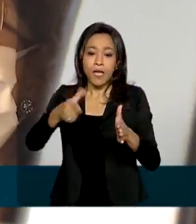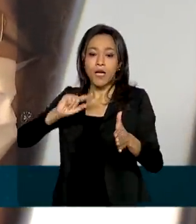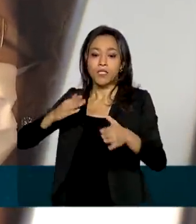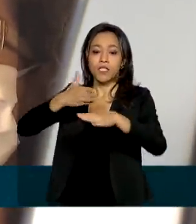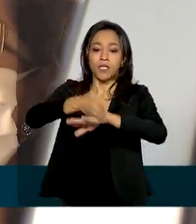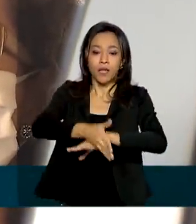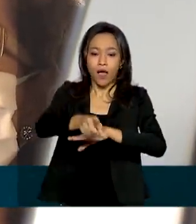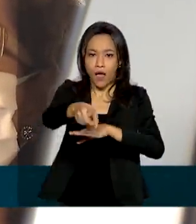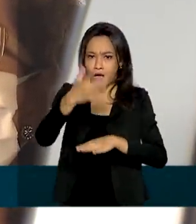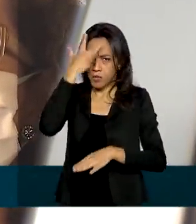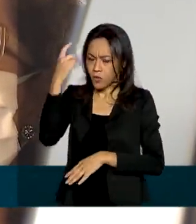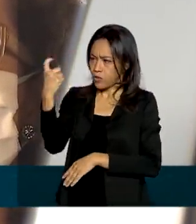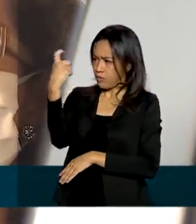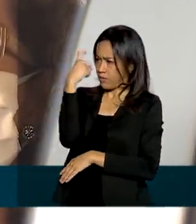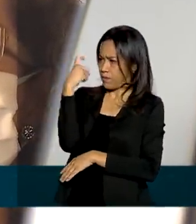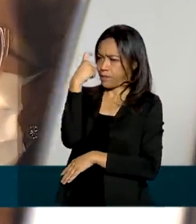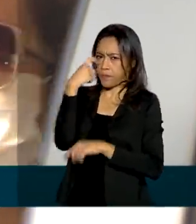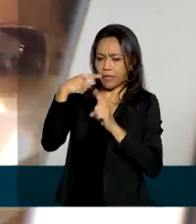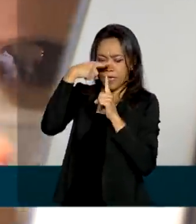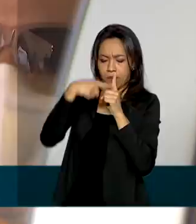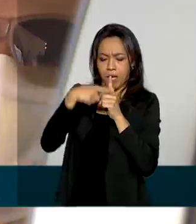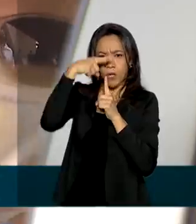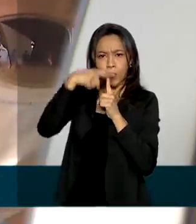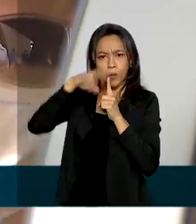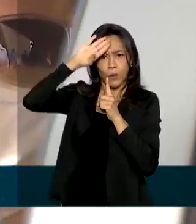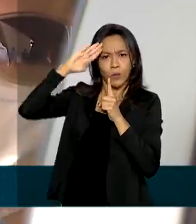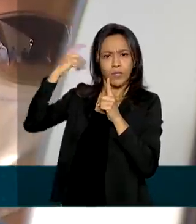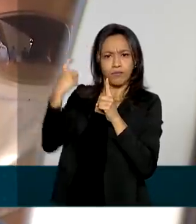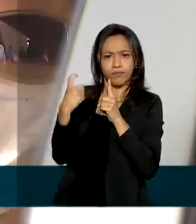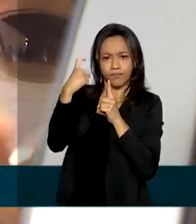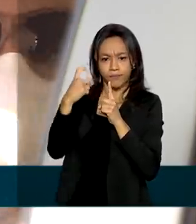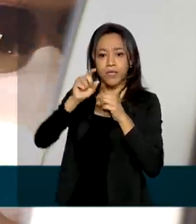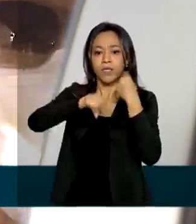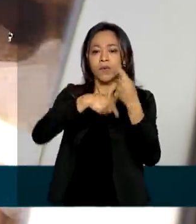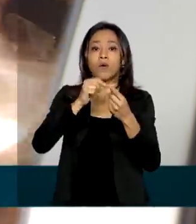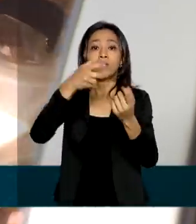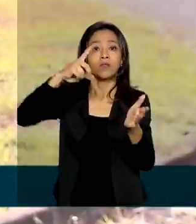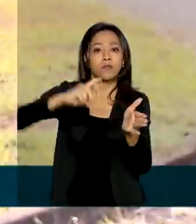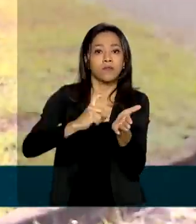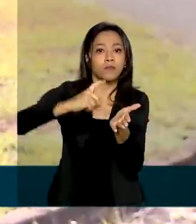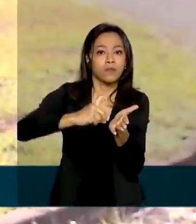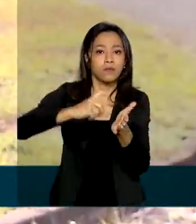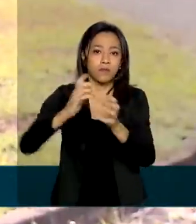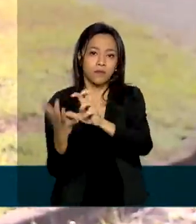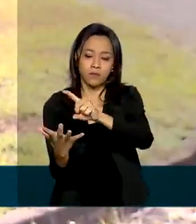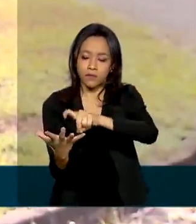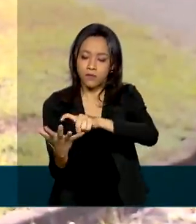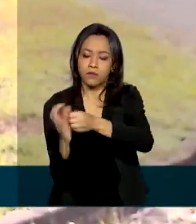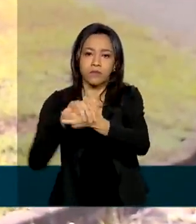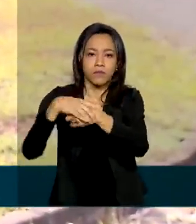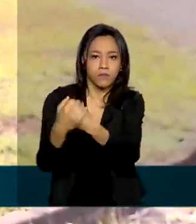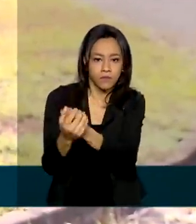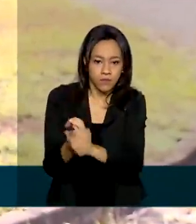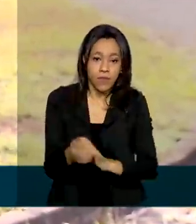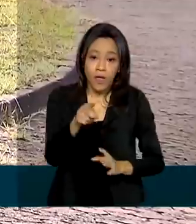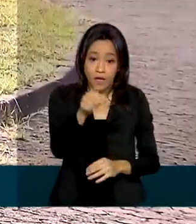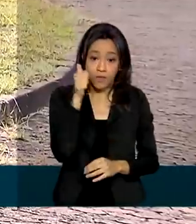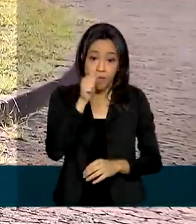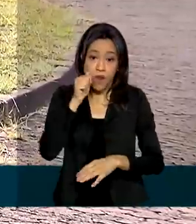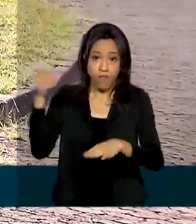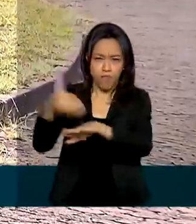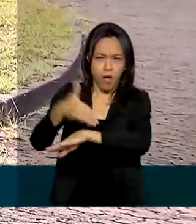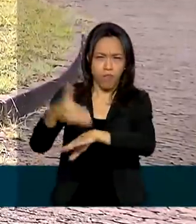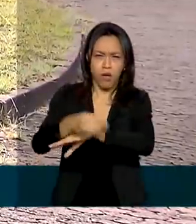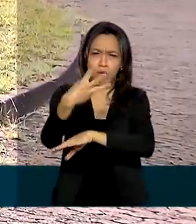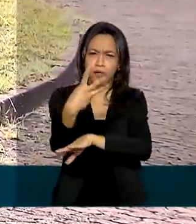visitantes medem a temperatura e aplicam álcool 70% nas mãos. Frequentadora do local há 30 anos, a